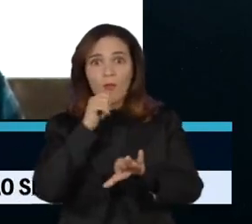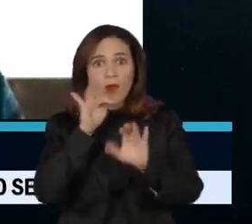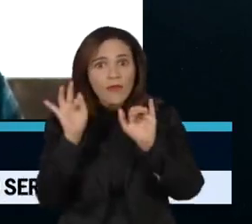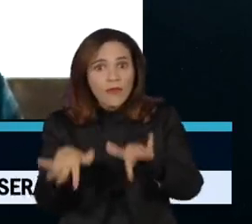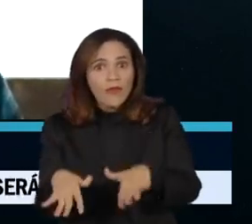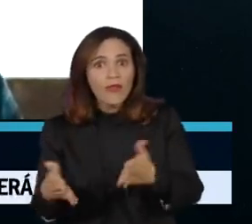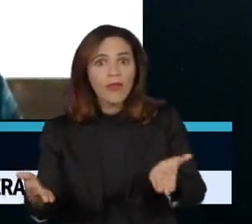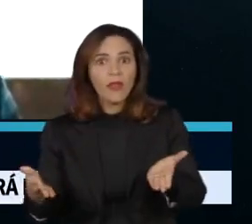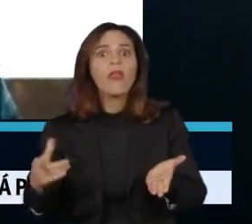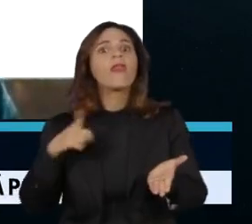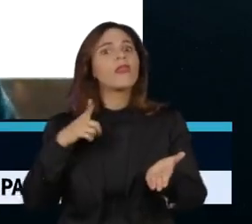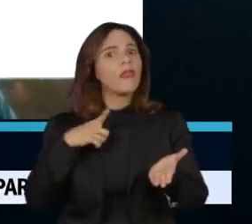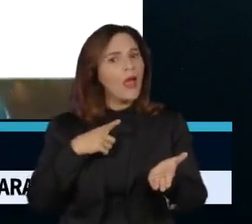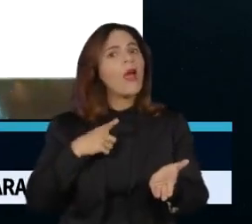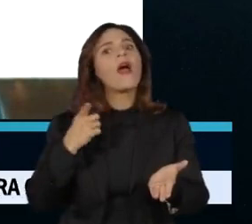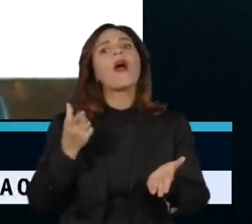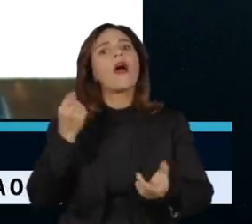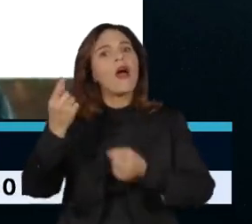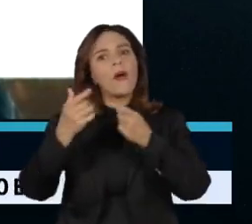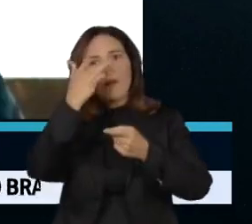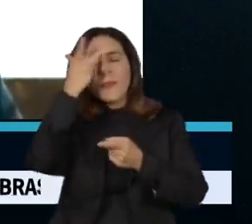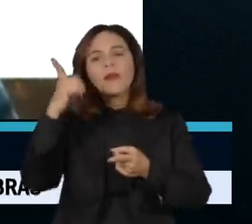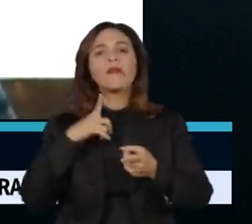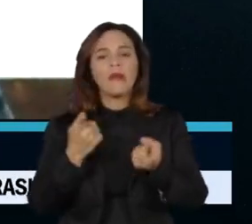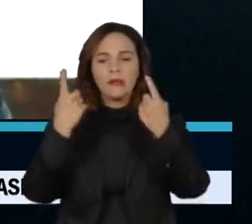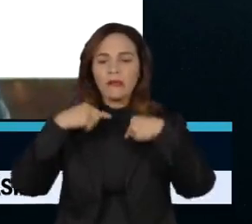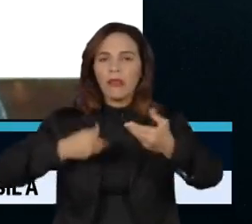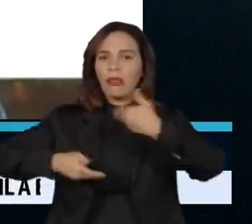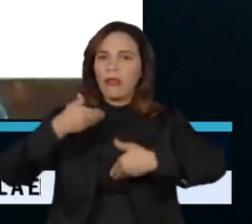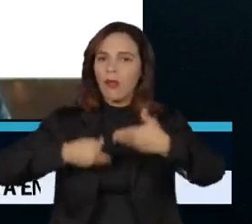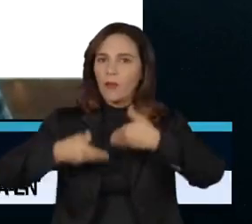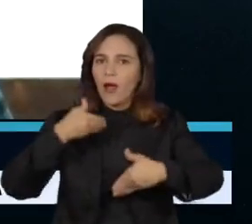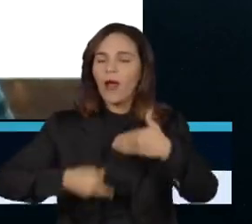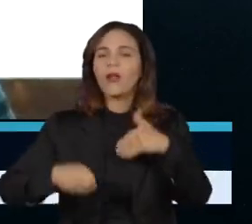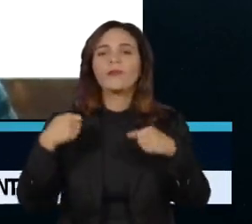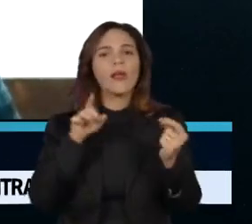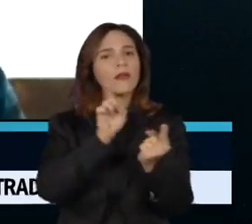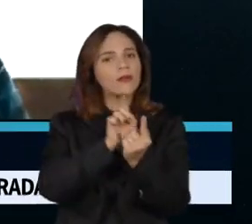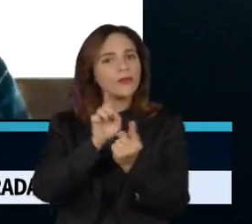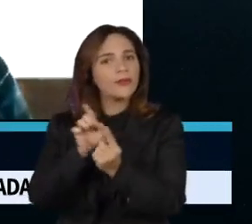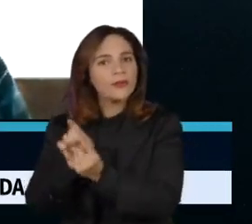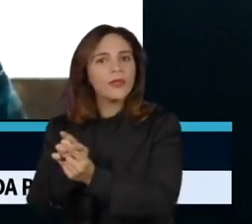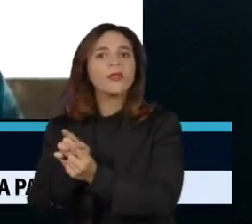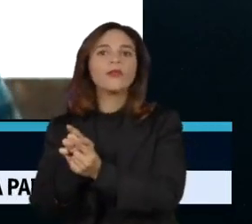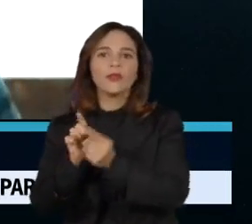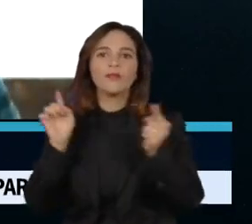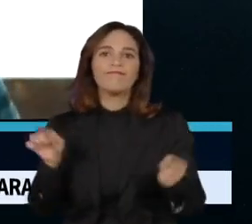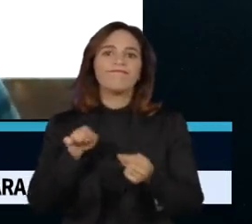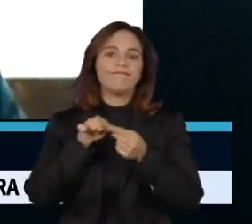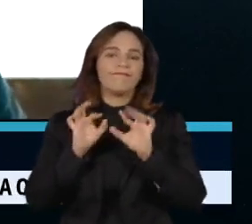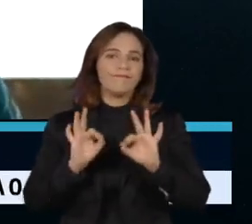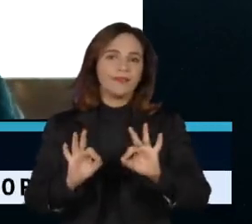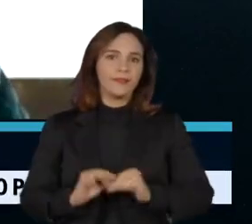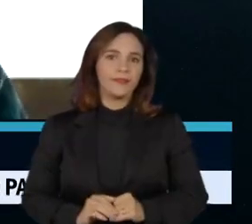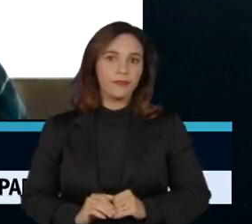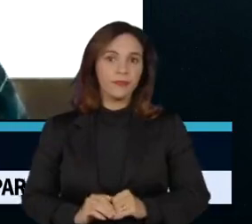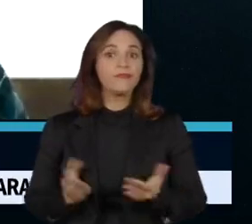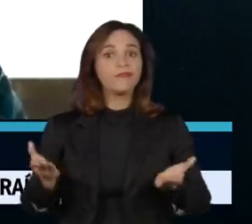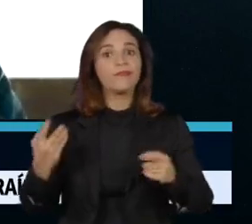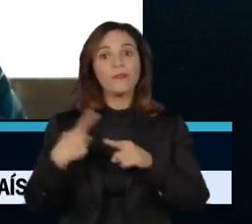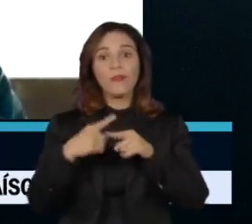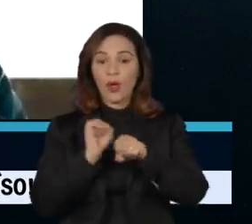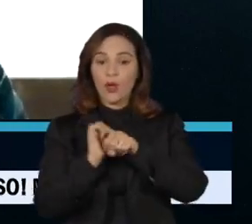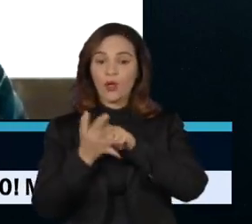Tem muitas pessoas ainda que estão com sequelas, que precisarão de um atendimento adequado pós